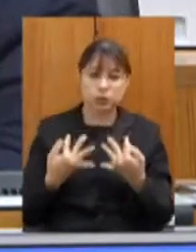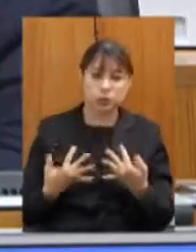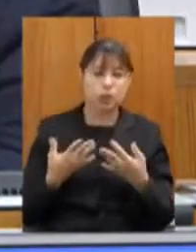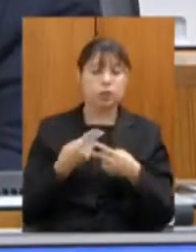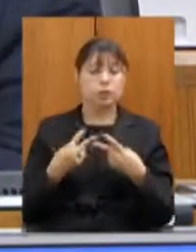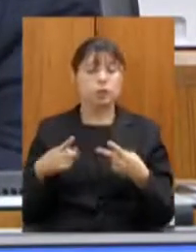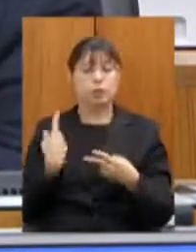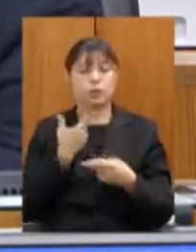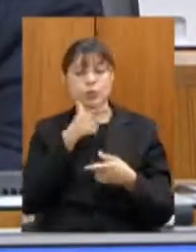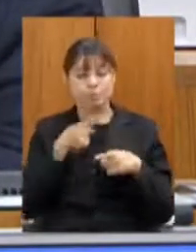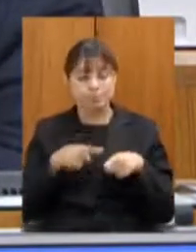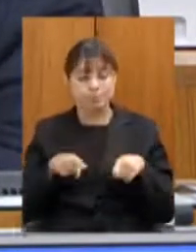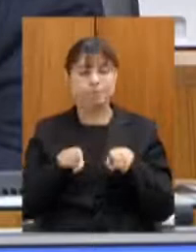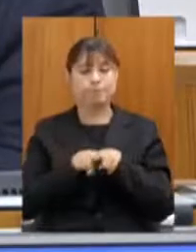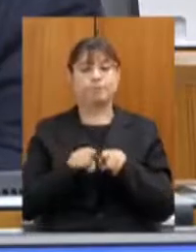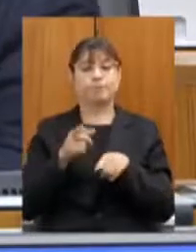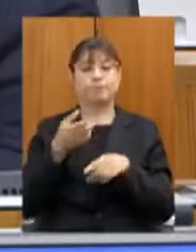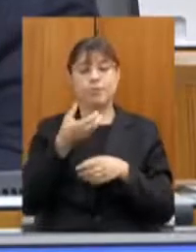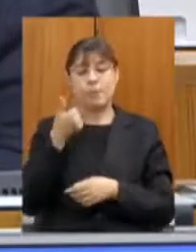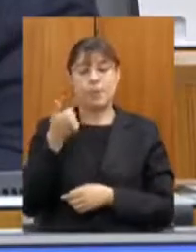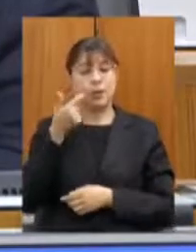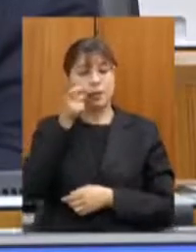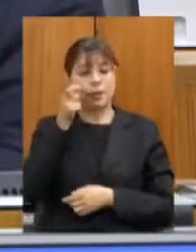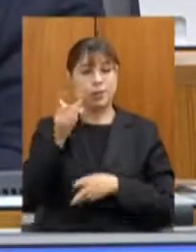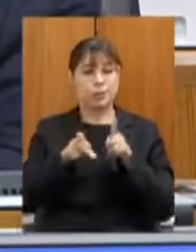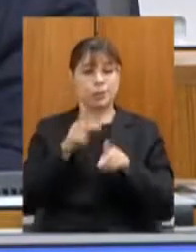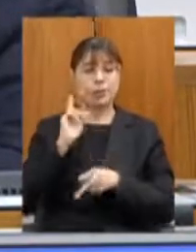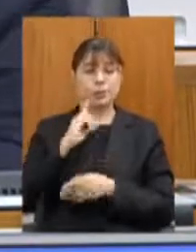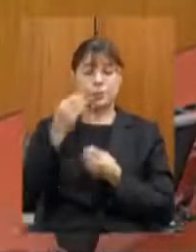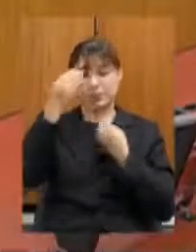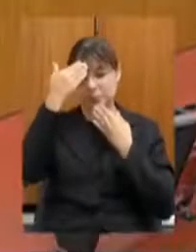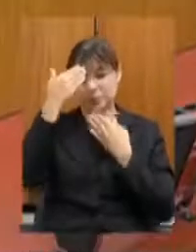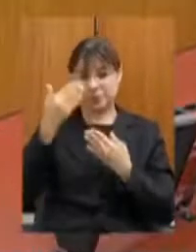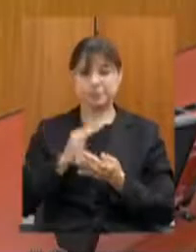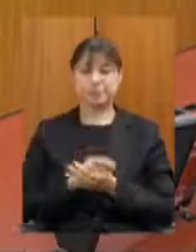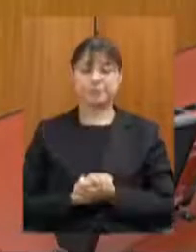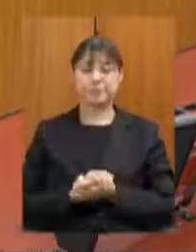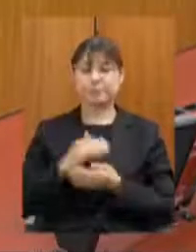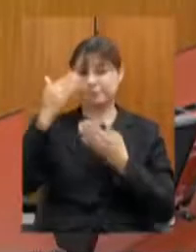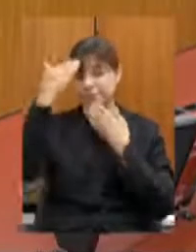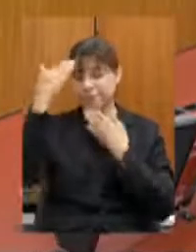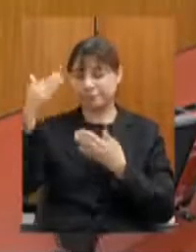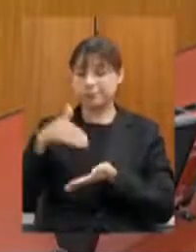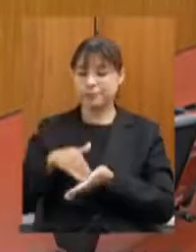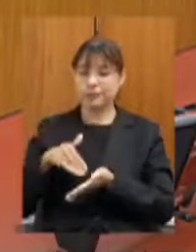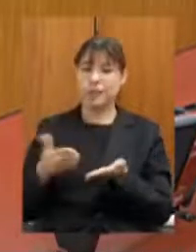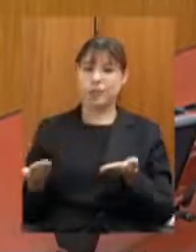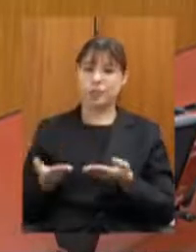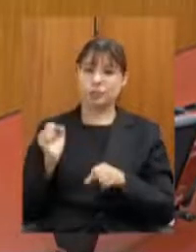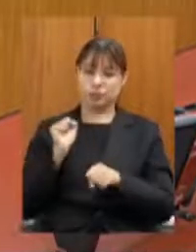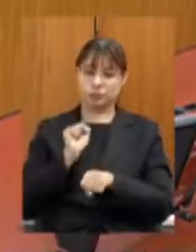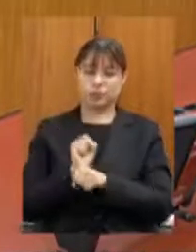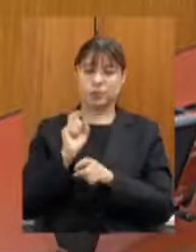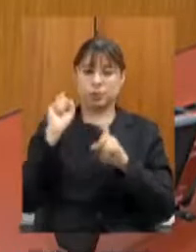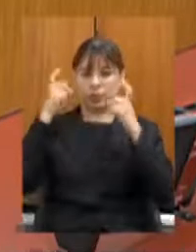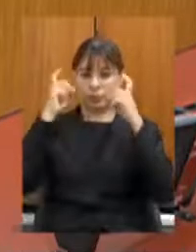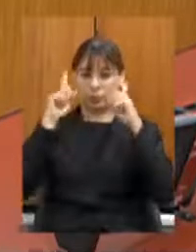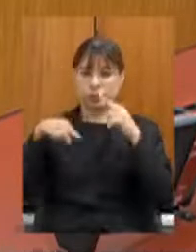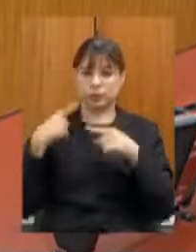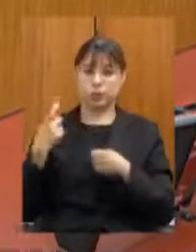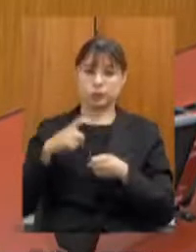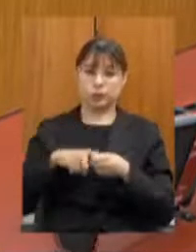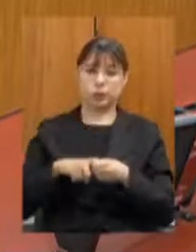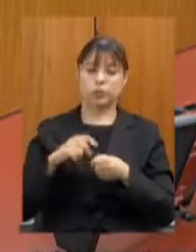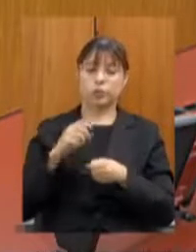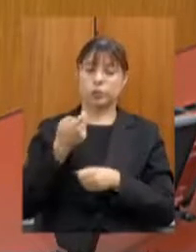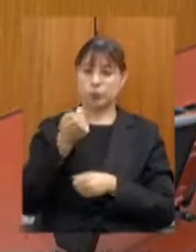as melhores parcerias no melhor interesse do povo mineiro muito obrigado muito obrigado secretário estão suspensos os nossos trabalhos por